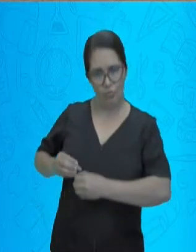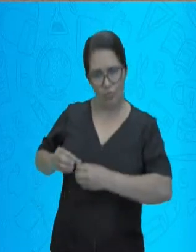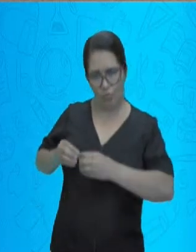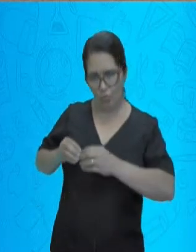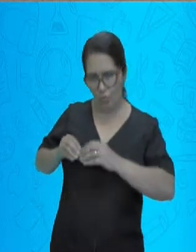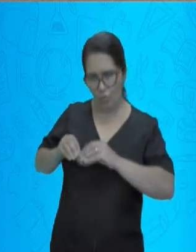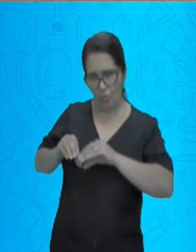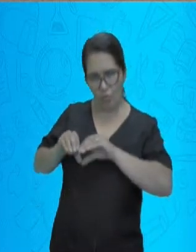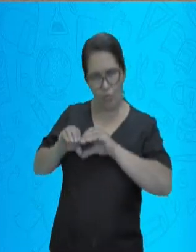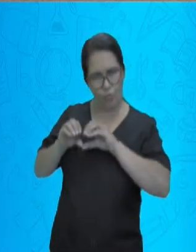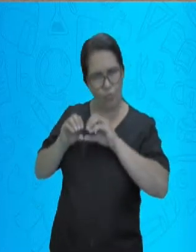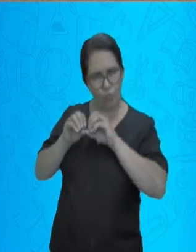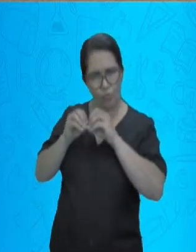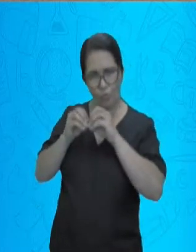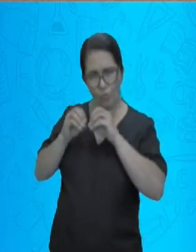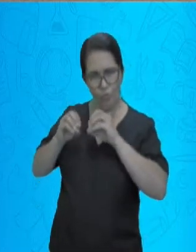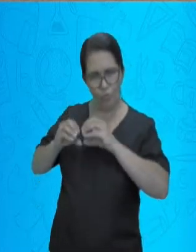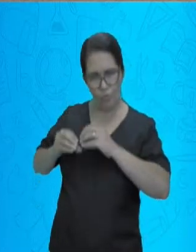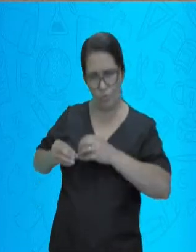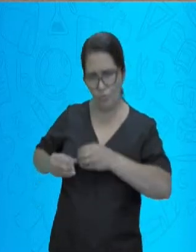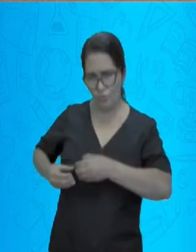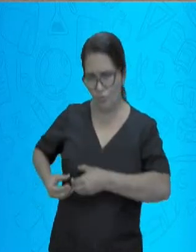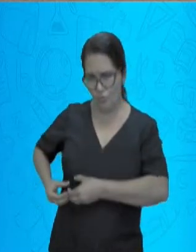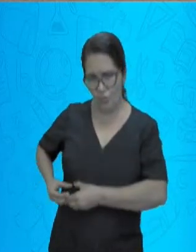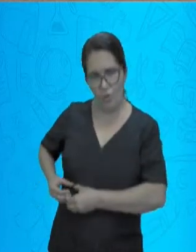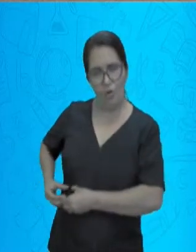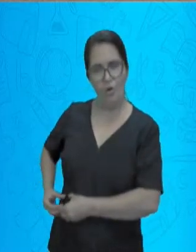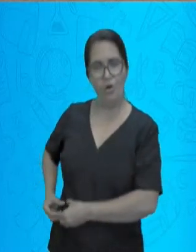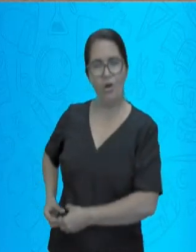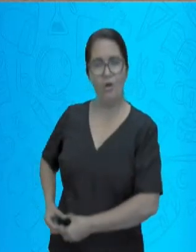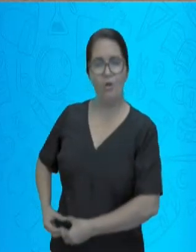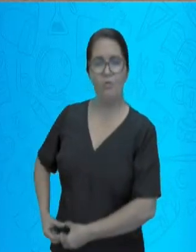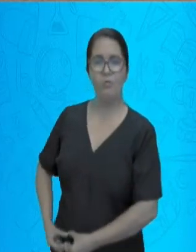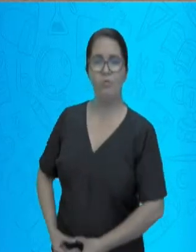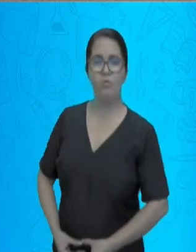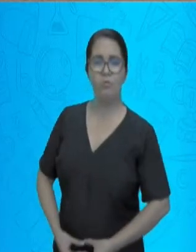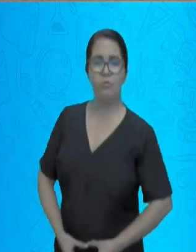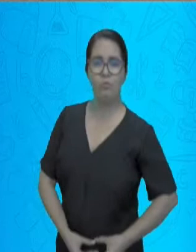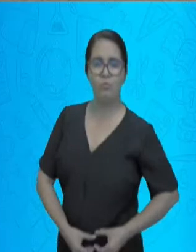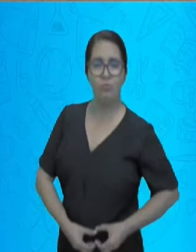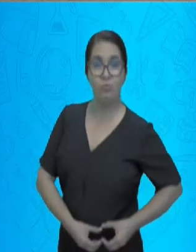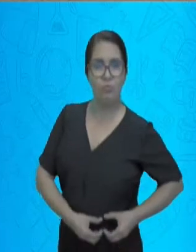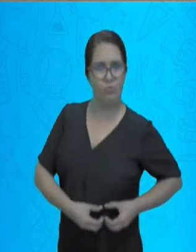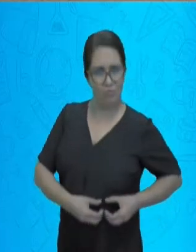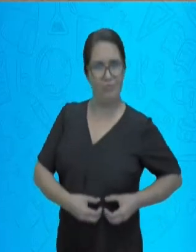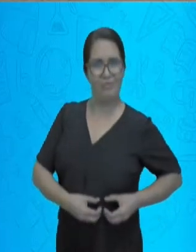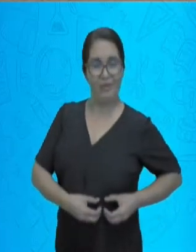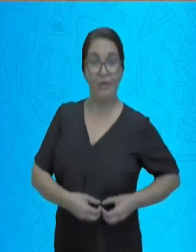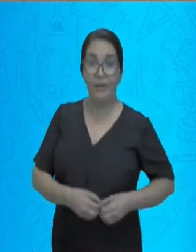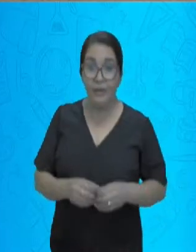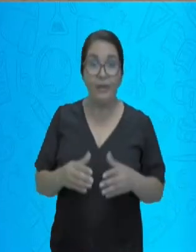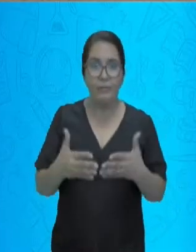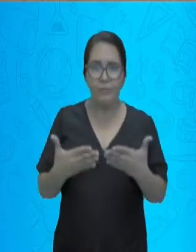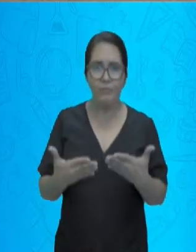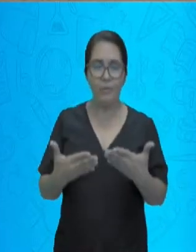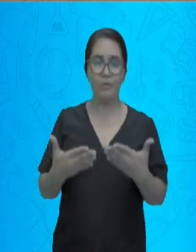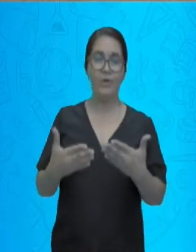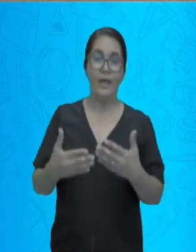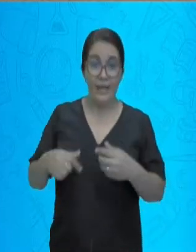destas estruturas, nós temos outras três estruturas que são chamadas de estruturas